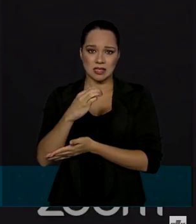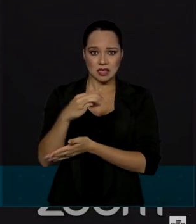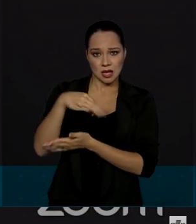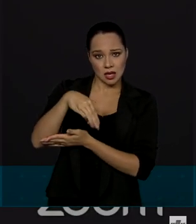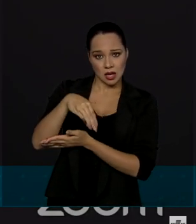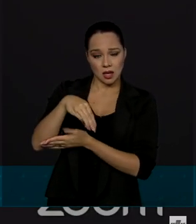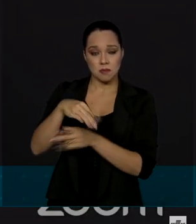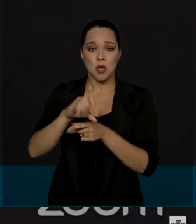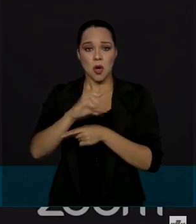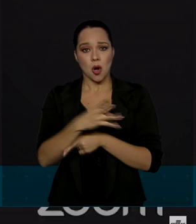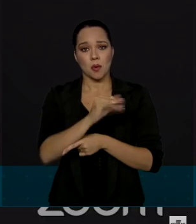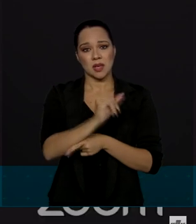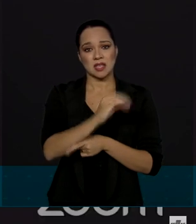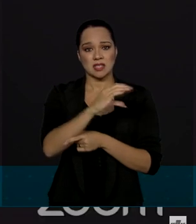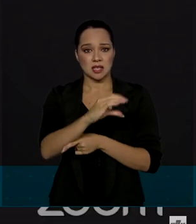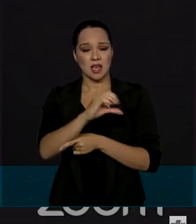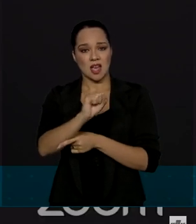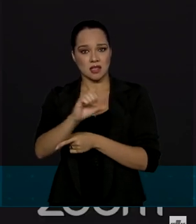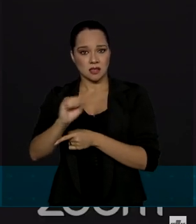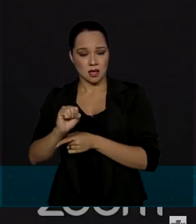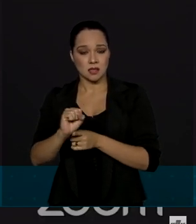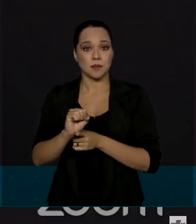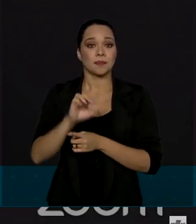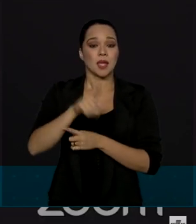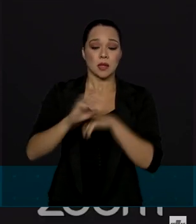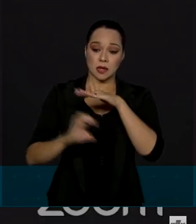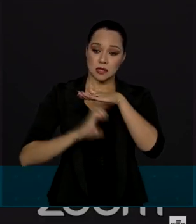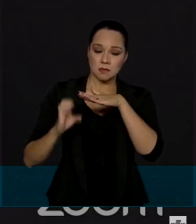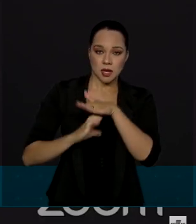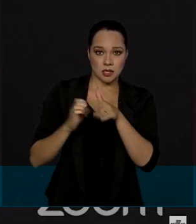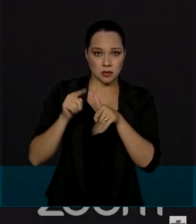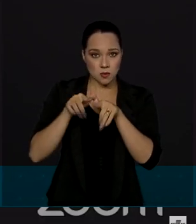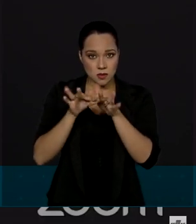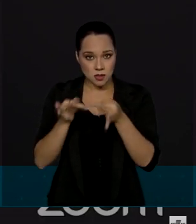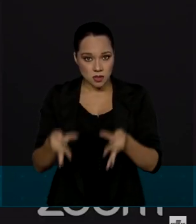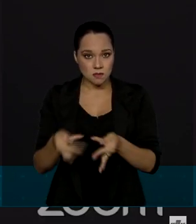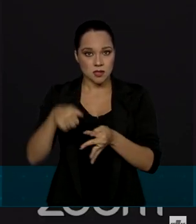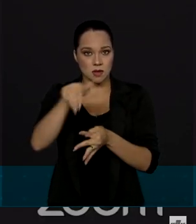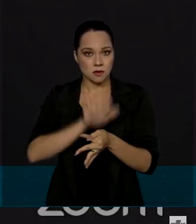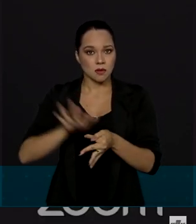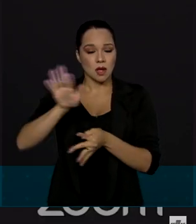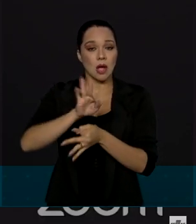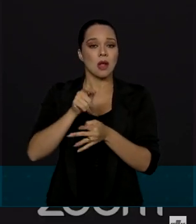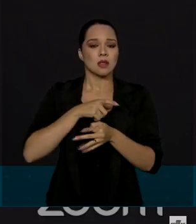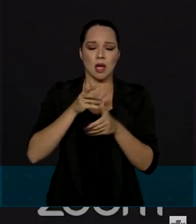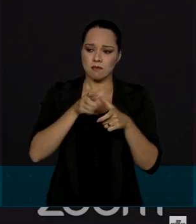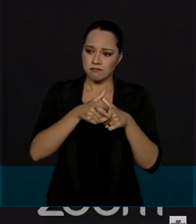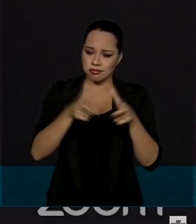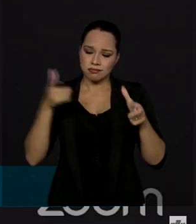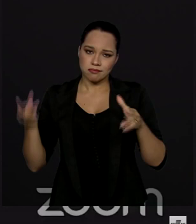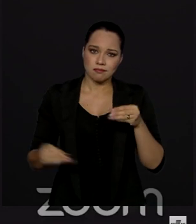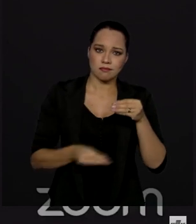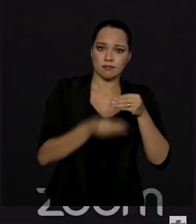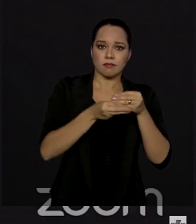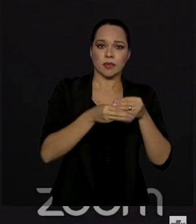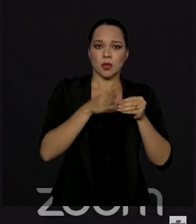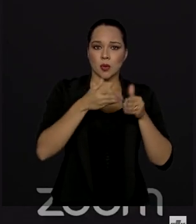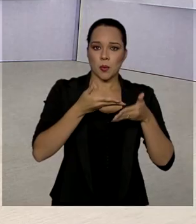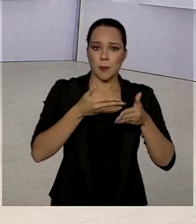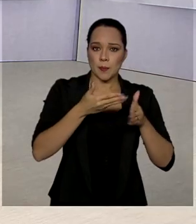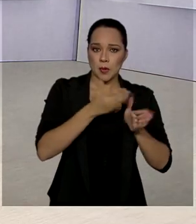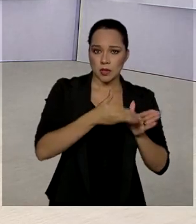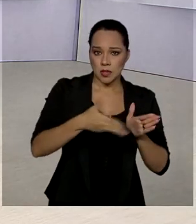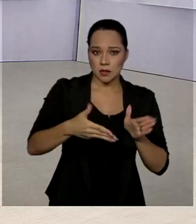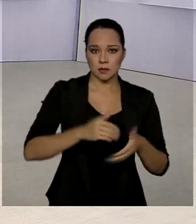ISS. Então, as empresas do Simples, elas estão abrangidas no processo da transação.